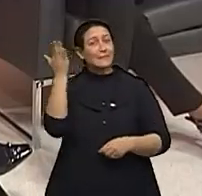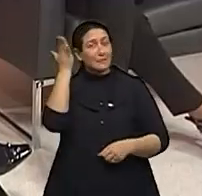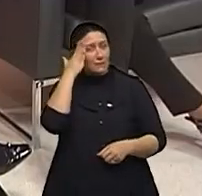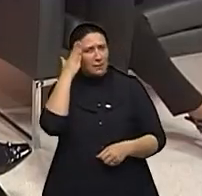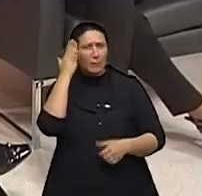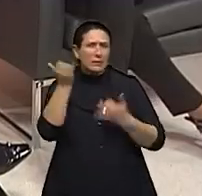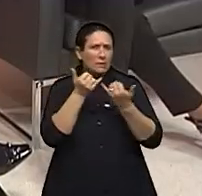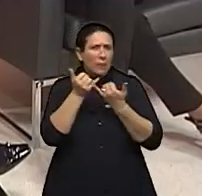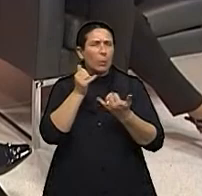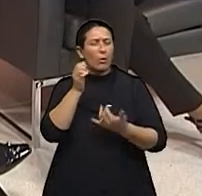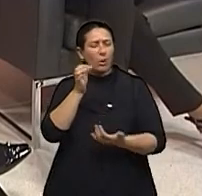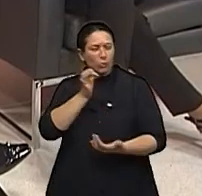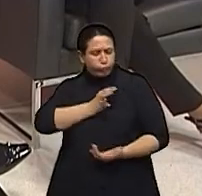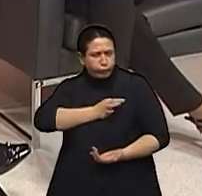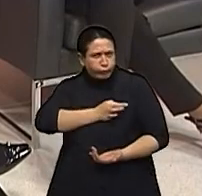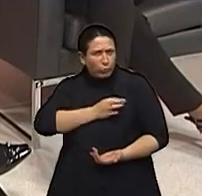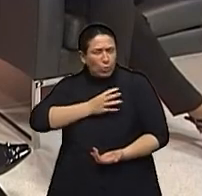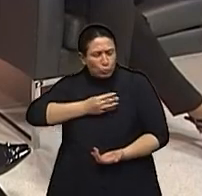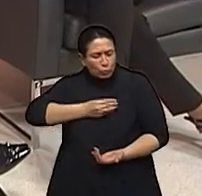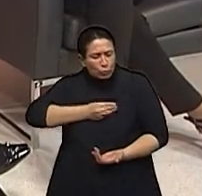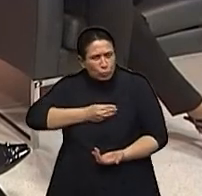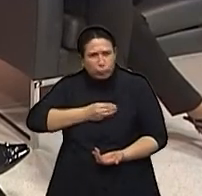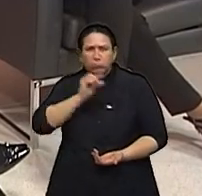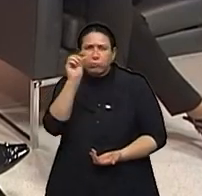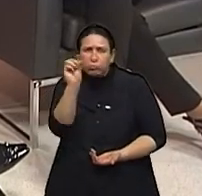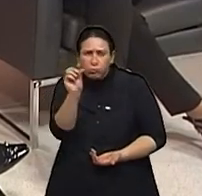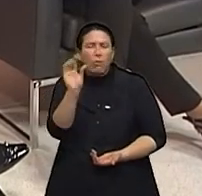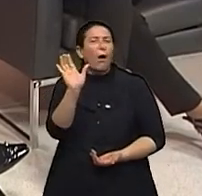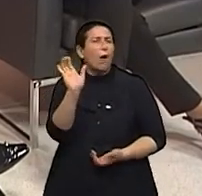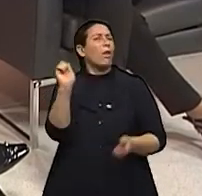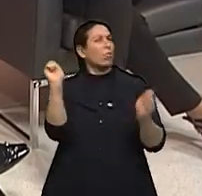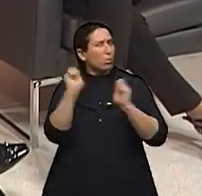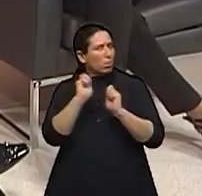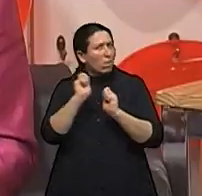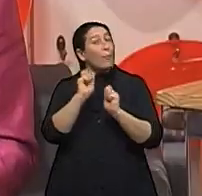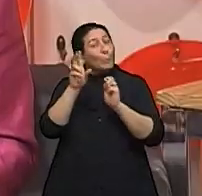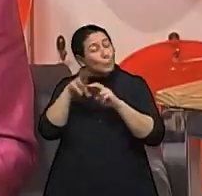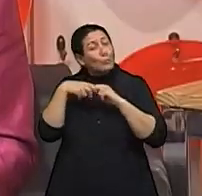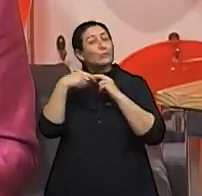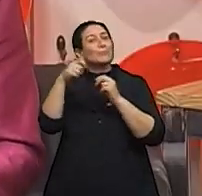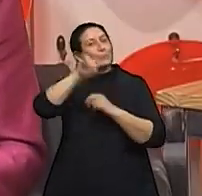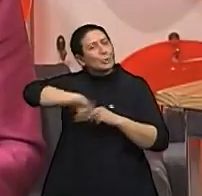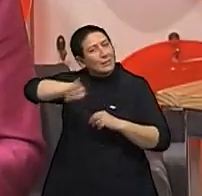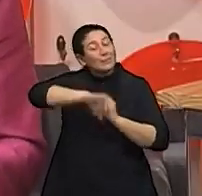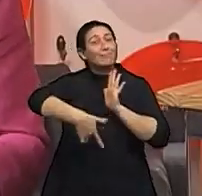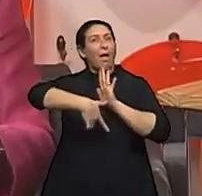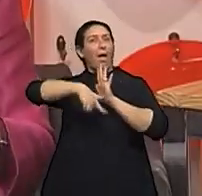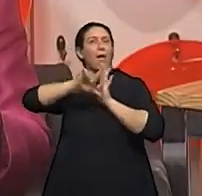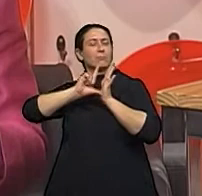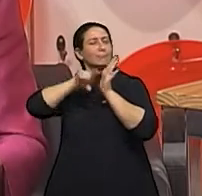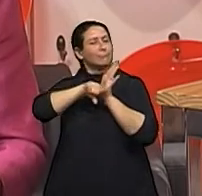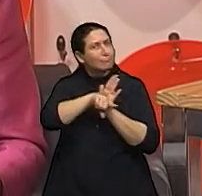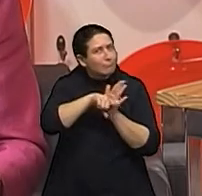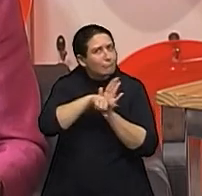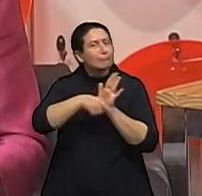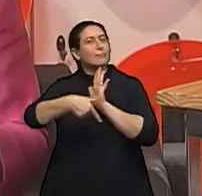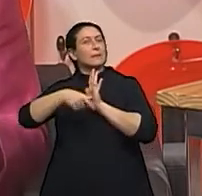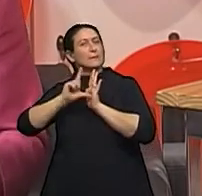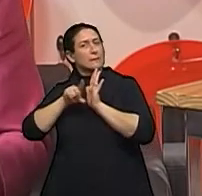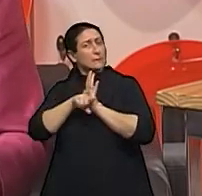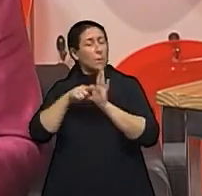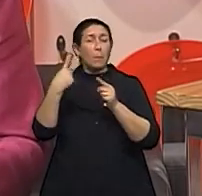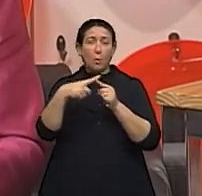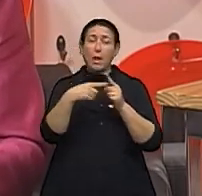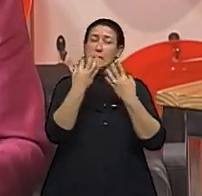tumores pequenos, e por isso se batalha tanto pelo diagnóstico precoce, além de salvar a vida,